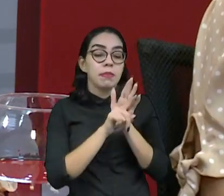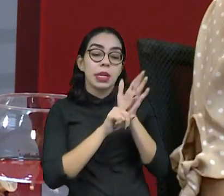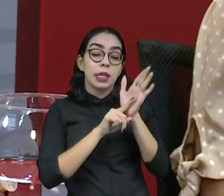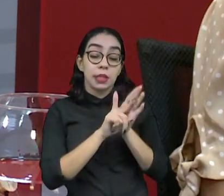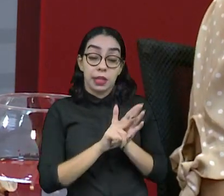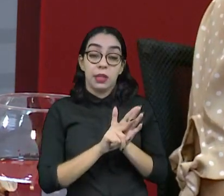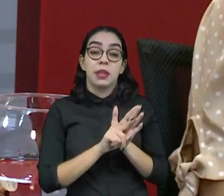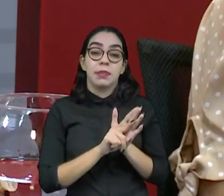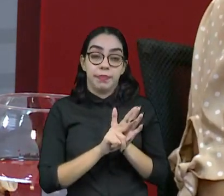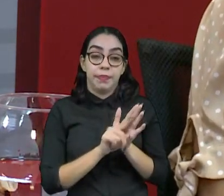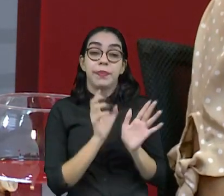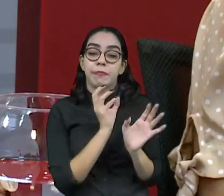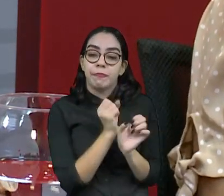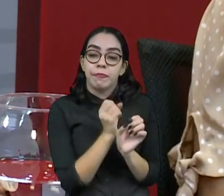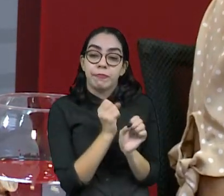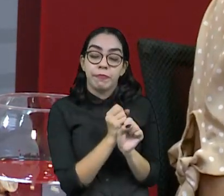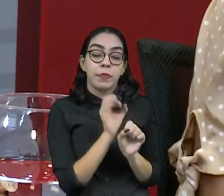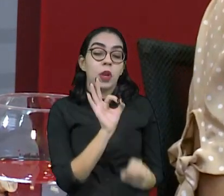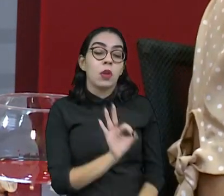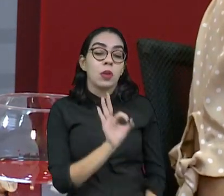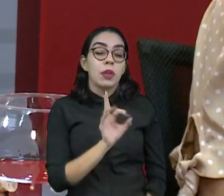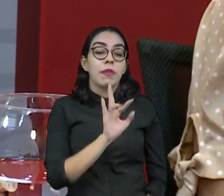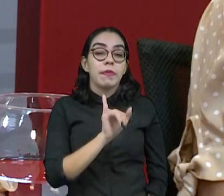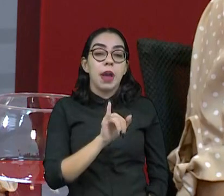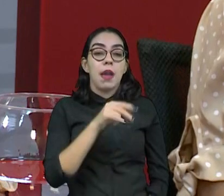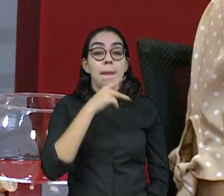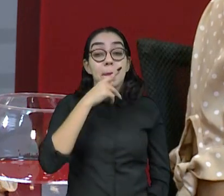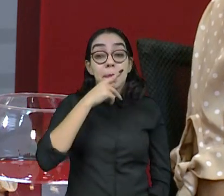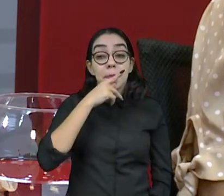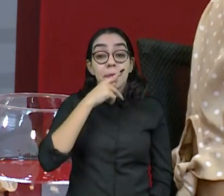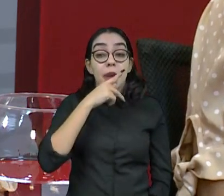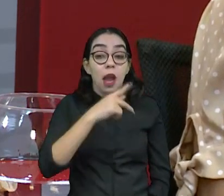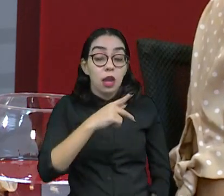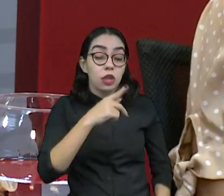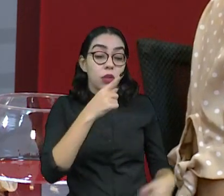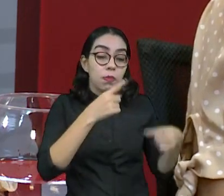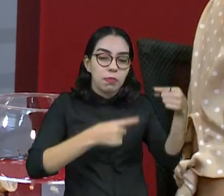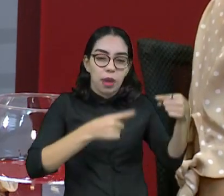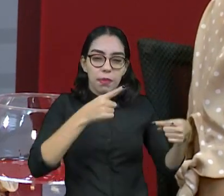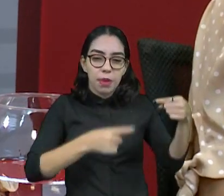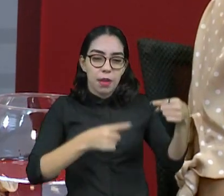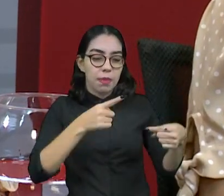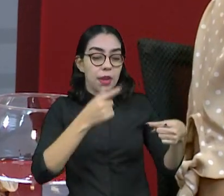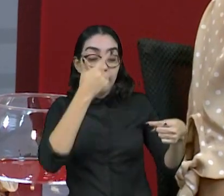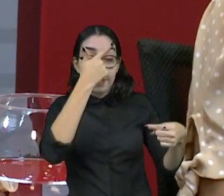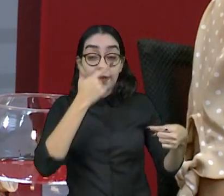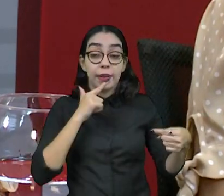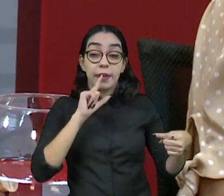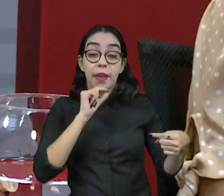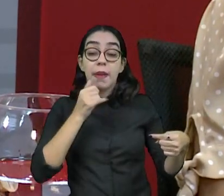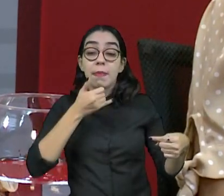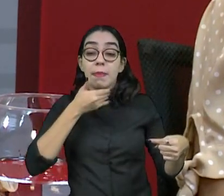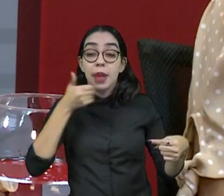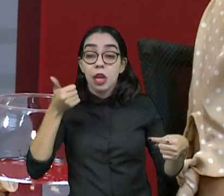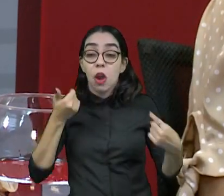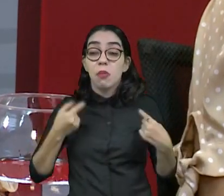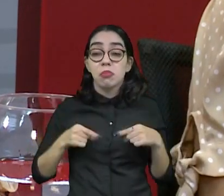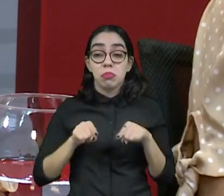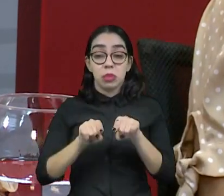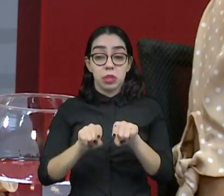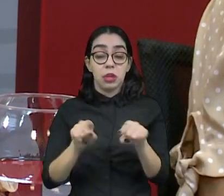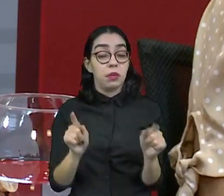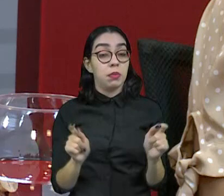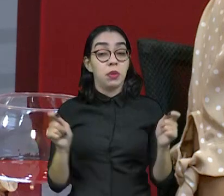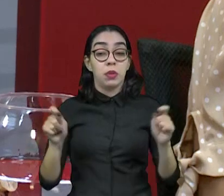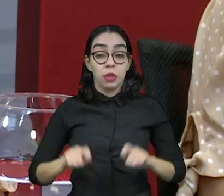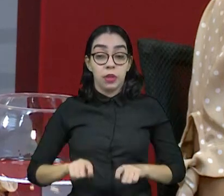daquele jogo de composição partidárias, quais são as melhores composições de partido, se aquele vai ou não vai. E, por fim,